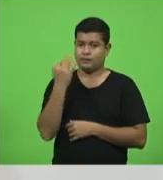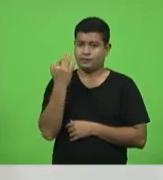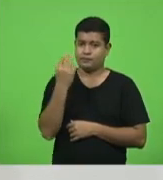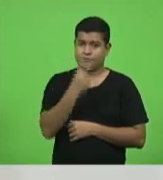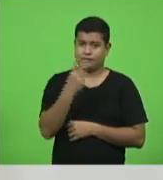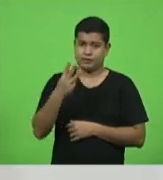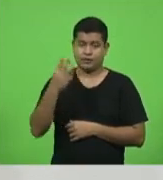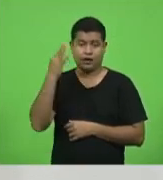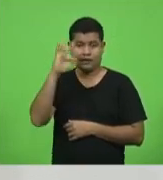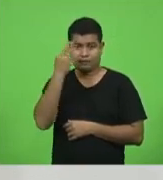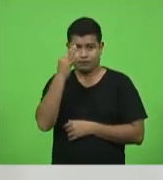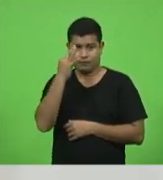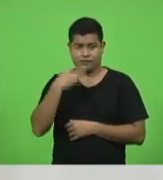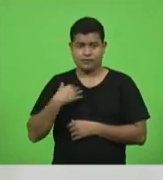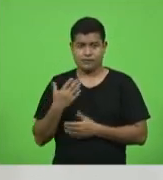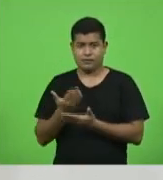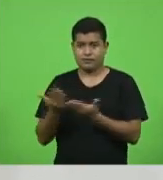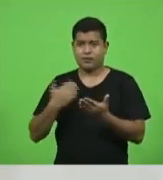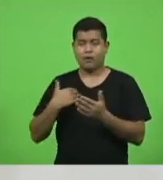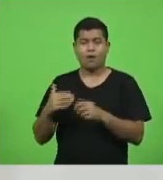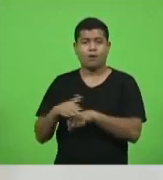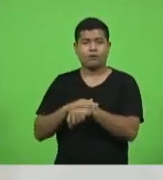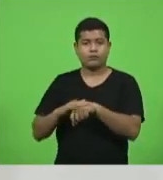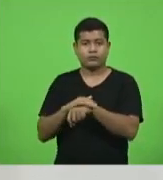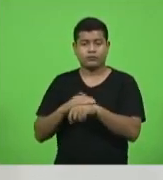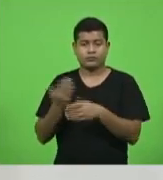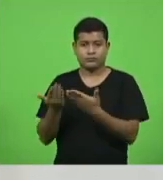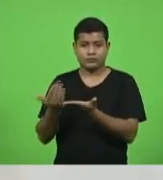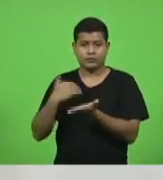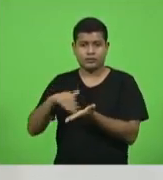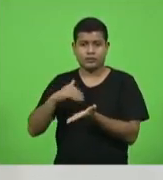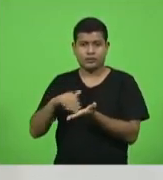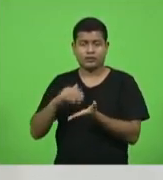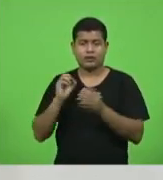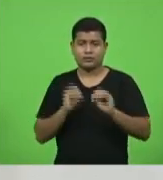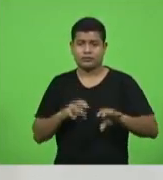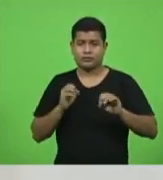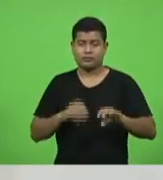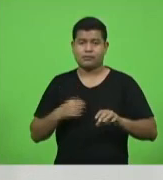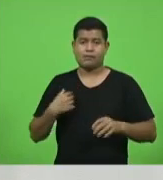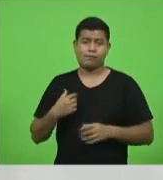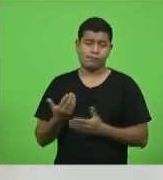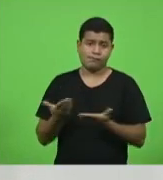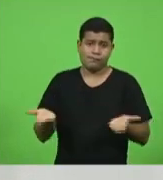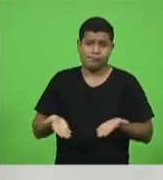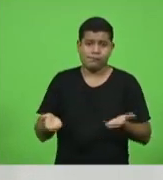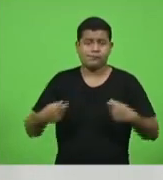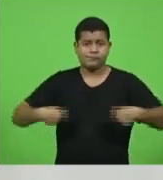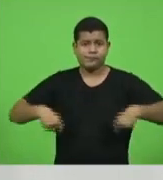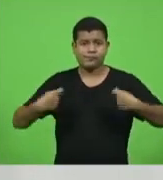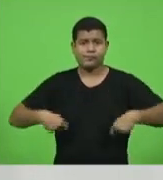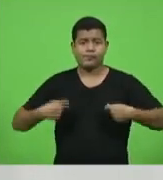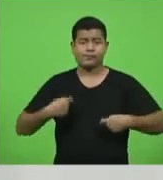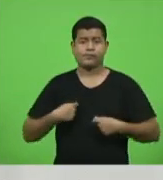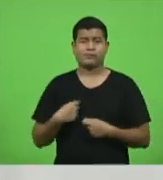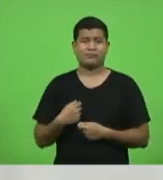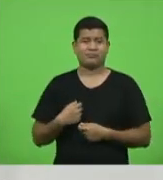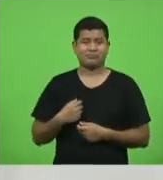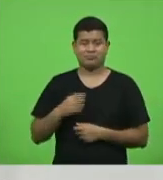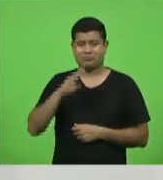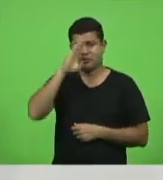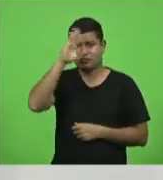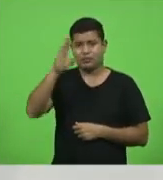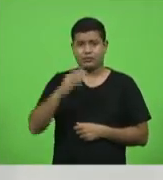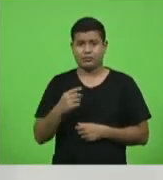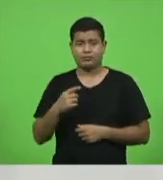tratamos deste assunto e o quanto a situação requer medidas imediatas, ainda mais diante da disponibilidade de recursos